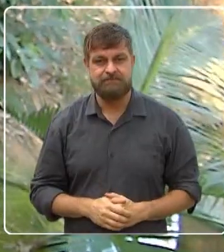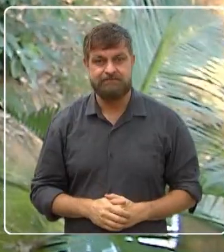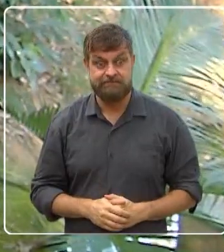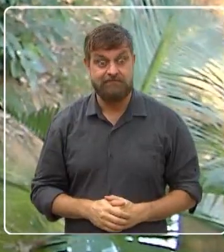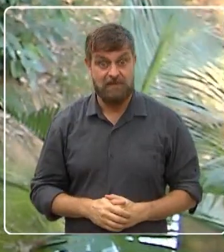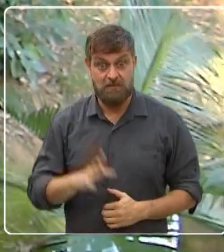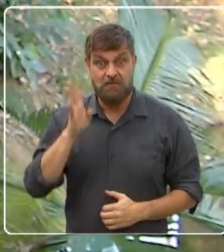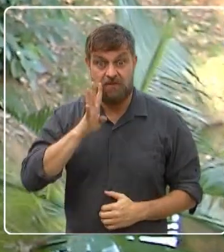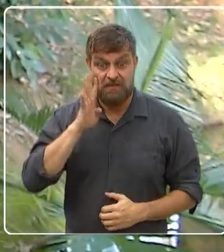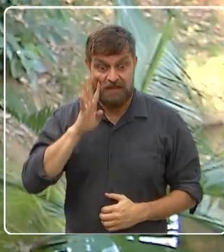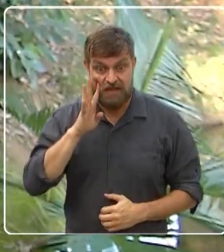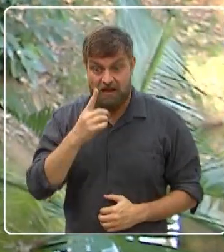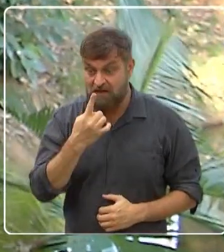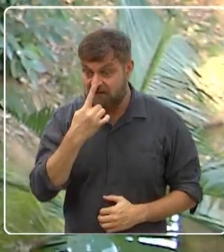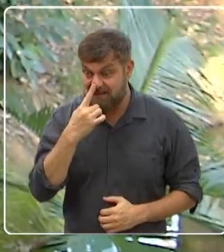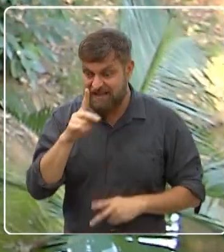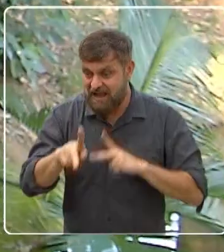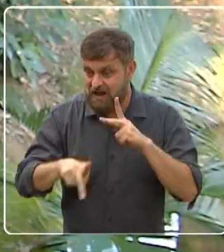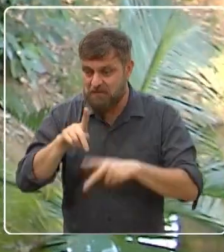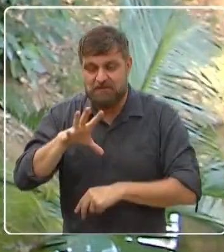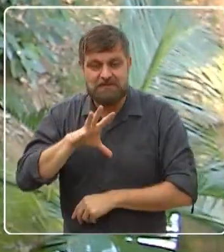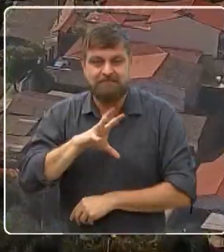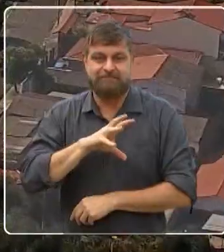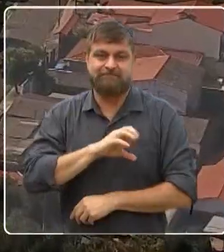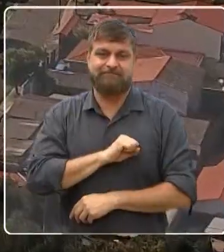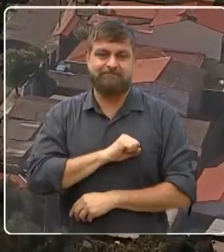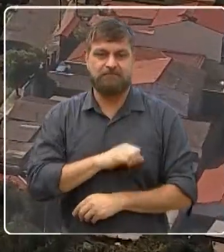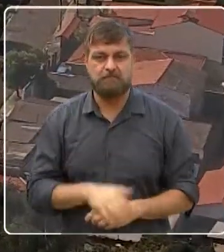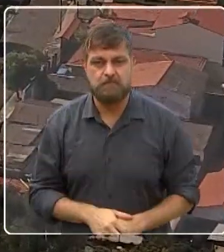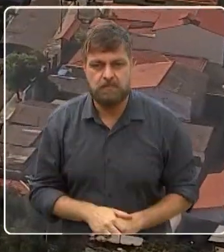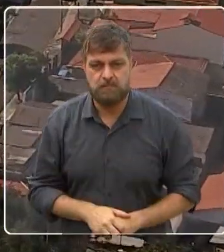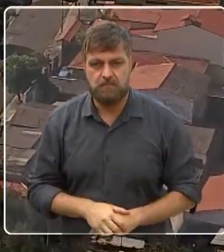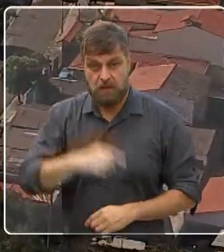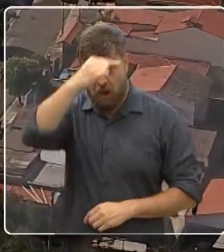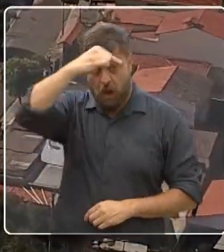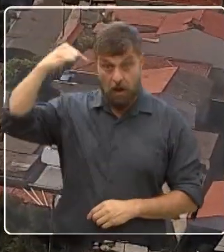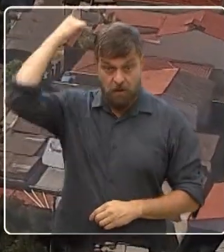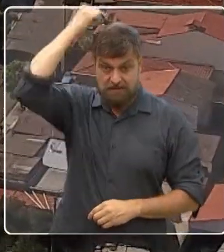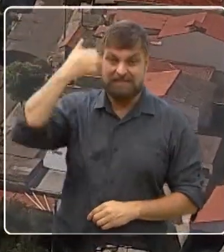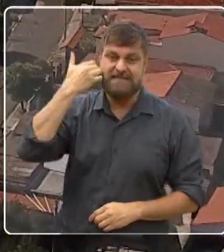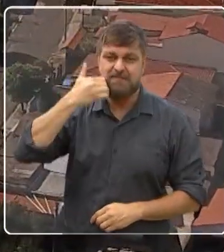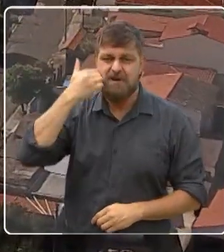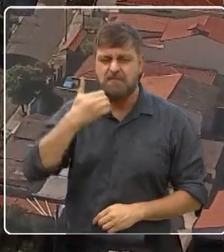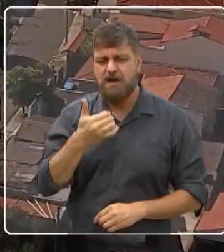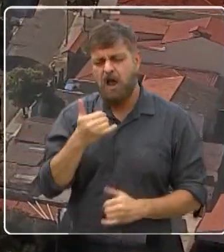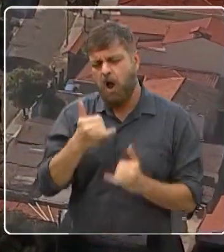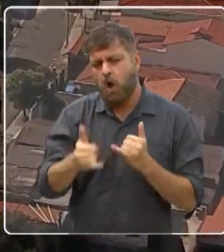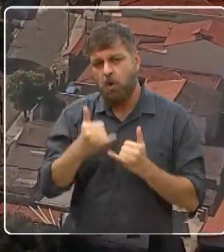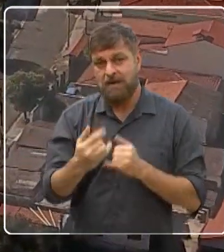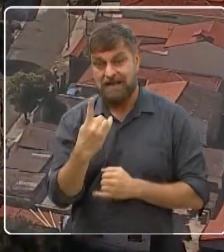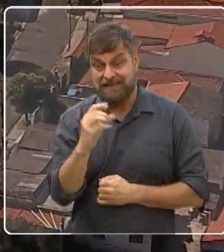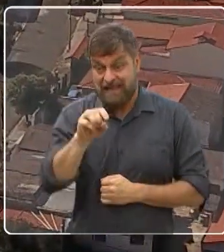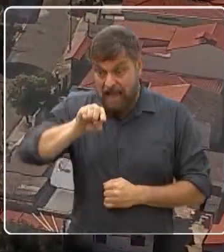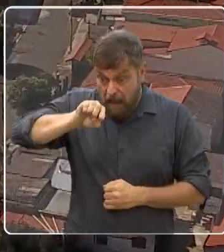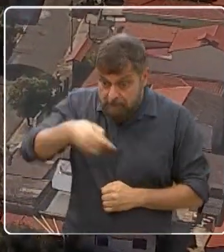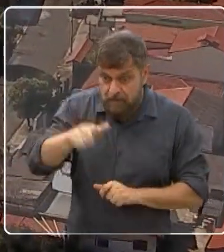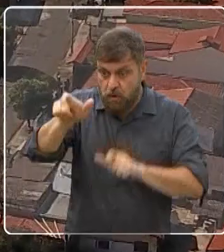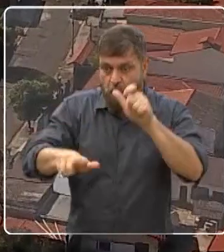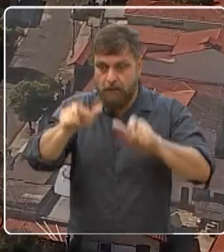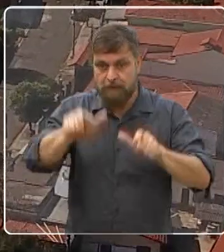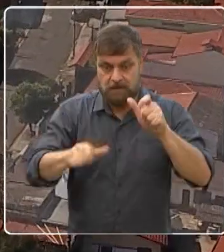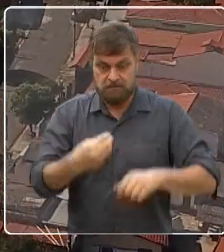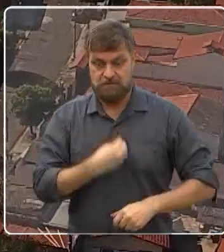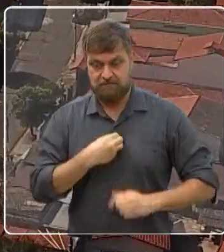bem visto pela população esse bosque aqui. O Parque Santa Bárbara tem aproximadamente 10 mil moradores.